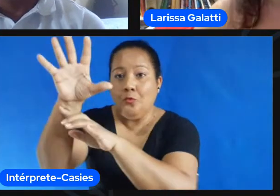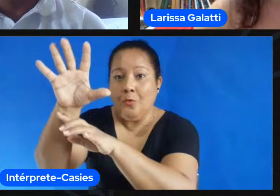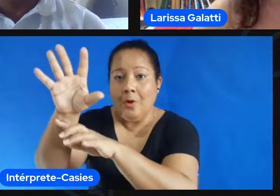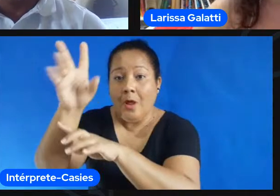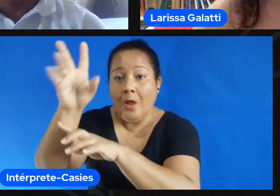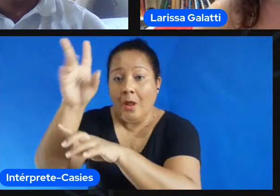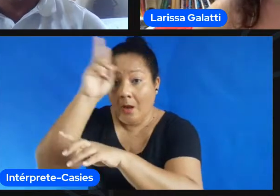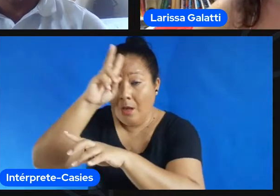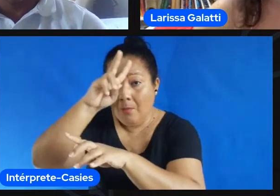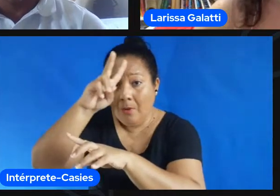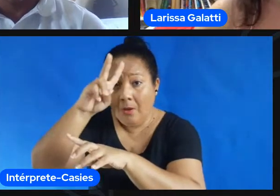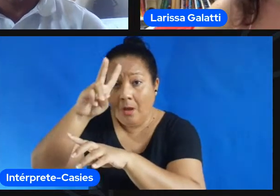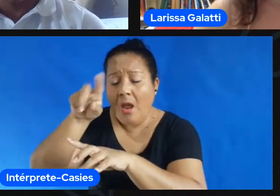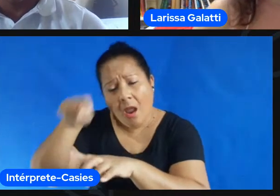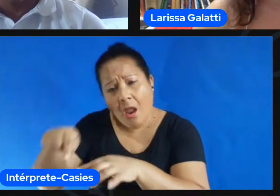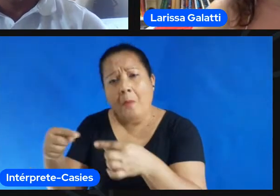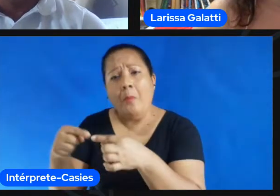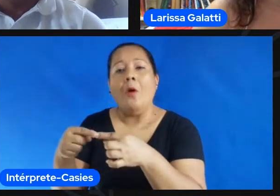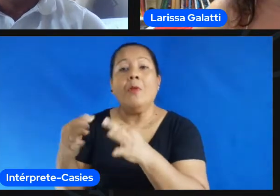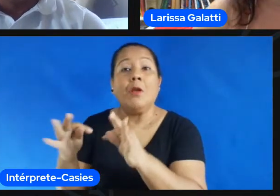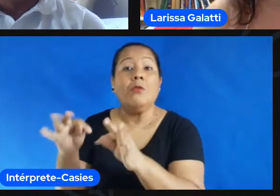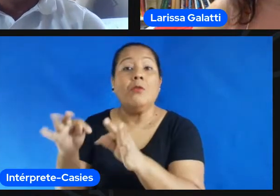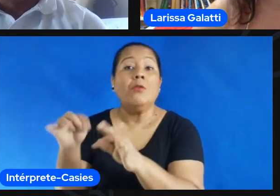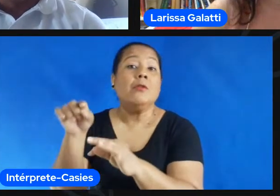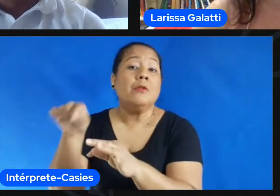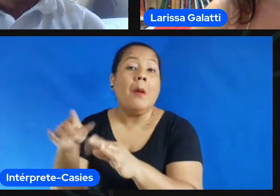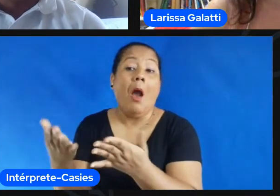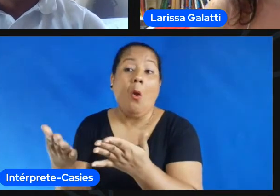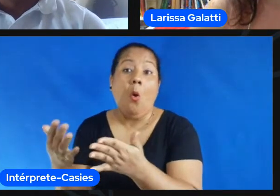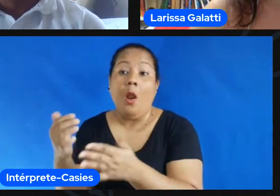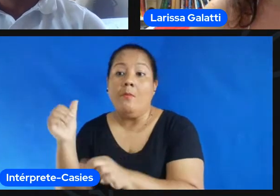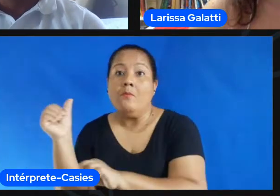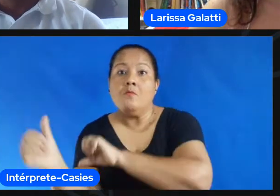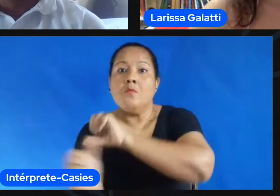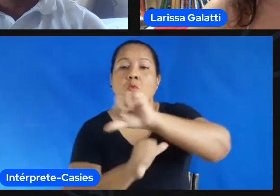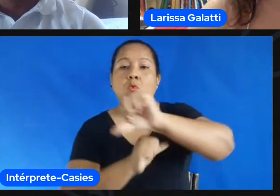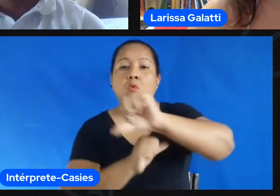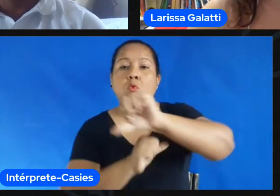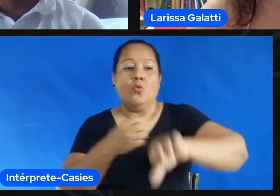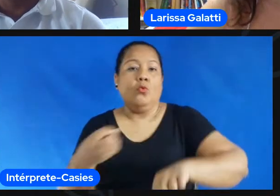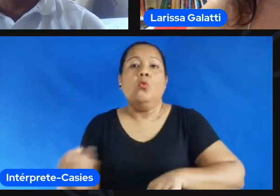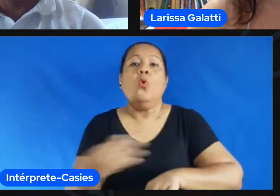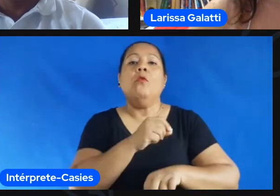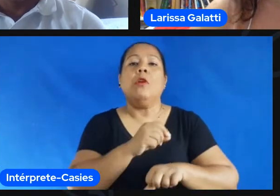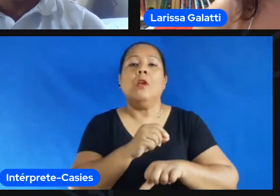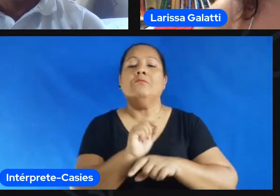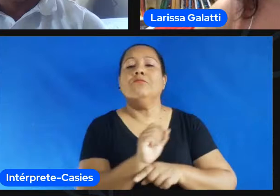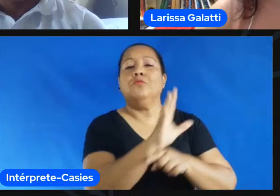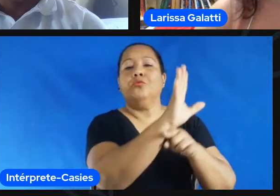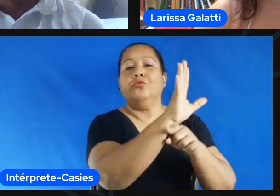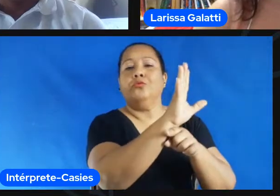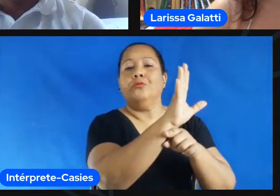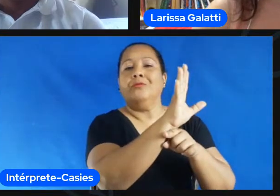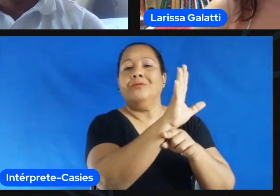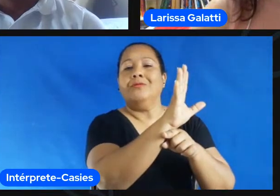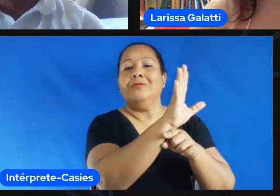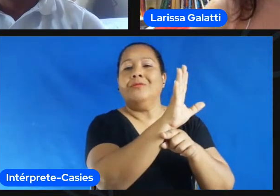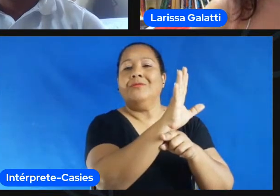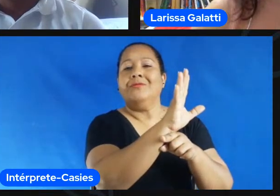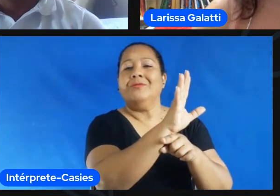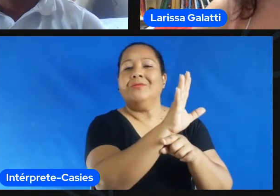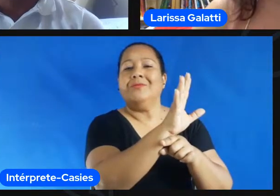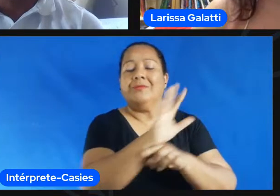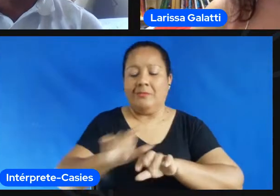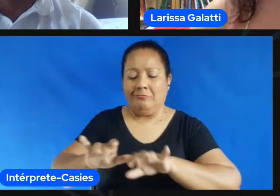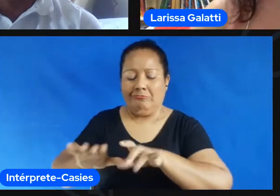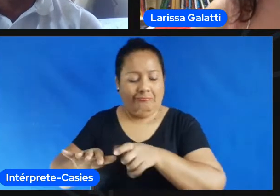e aí eu tenho uma determinada aula e outra aula né uma experiência mais dinâmica ou mesmo menos dinâmica mais interativa e menos